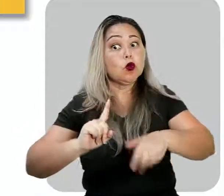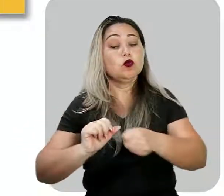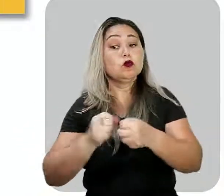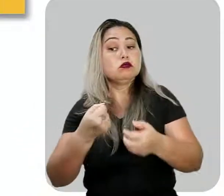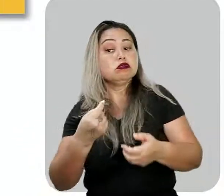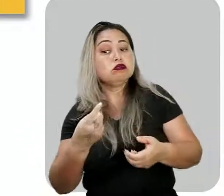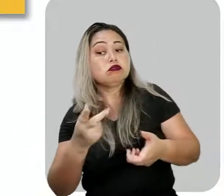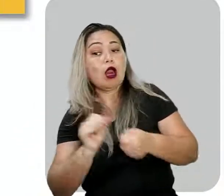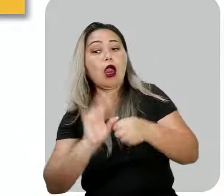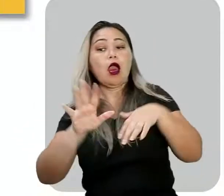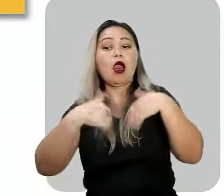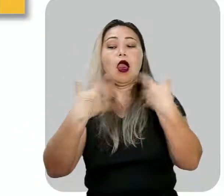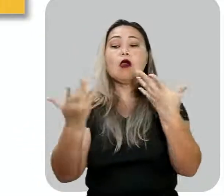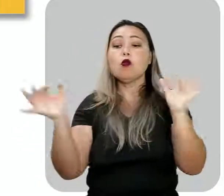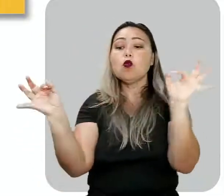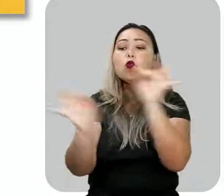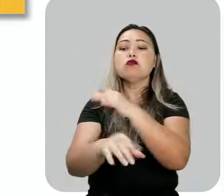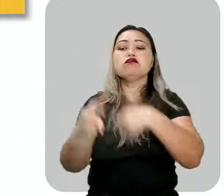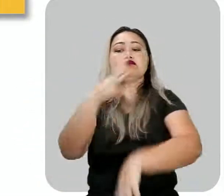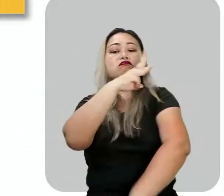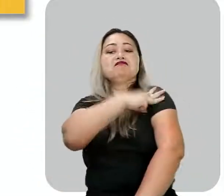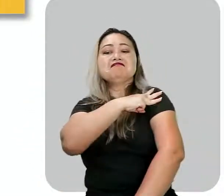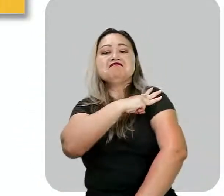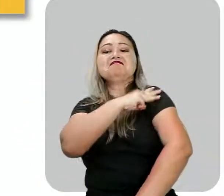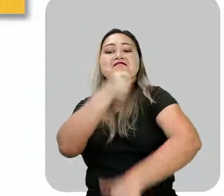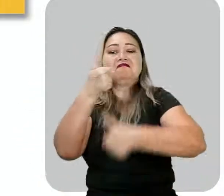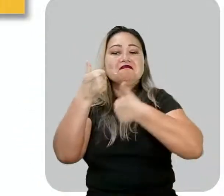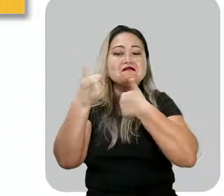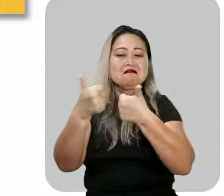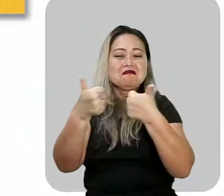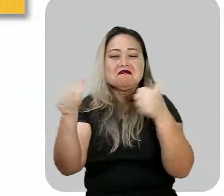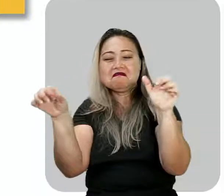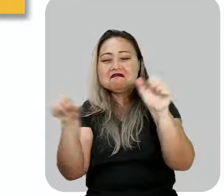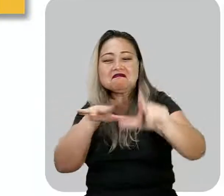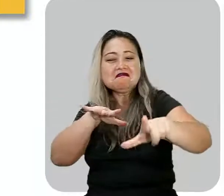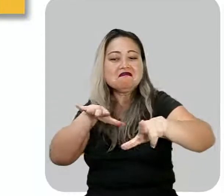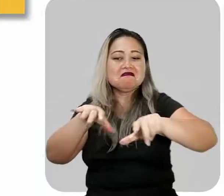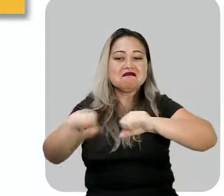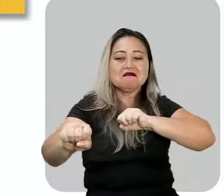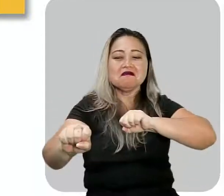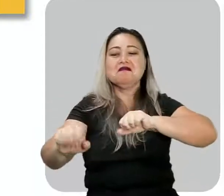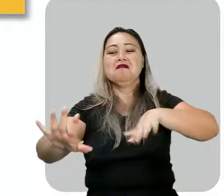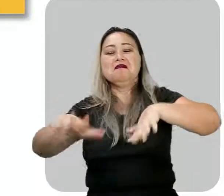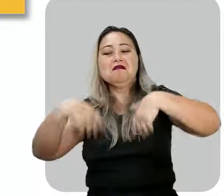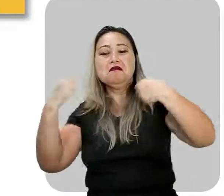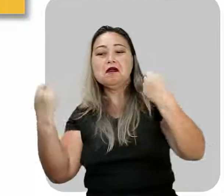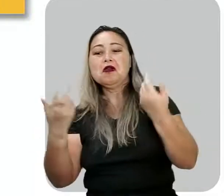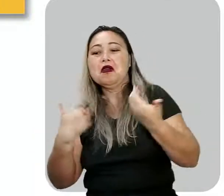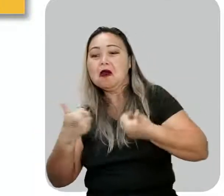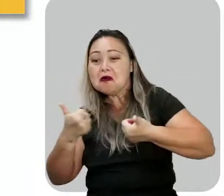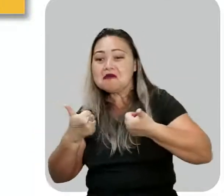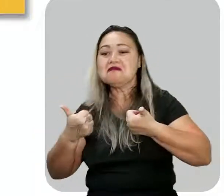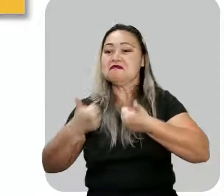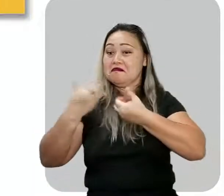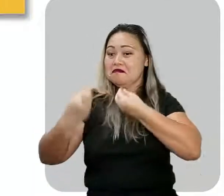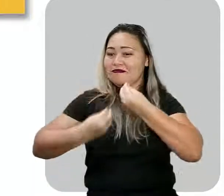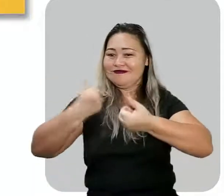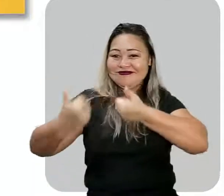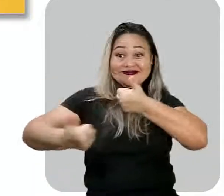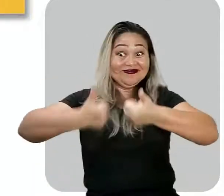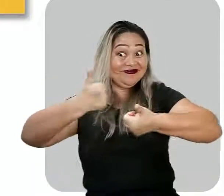concluir o nosso ensino médio terceirão aí, na verdade, com muita positividade.